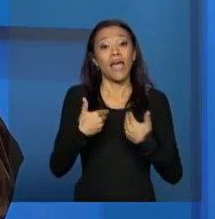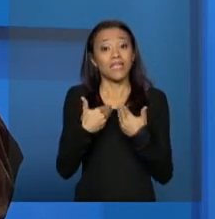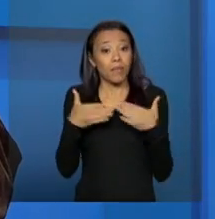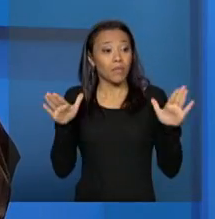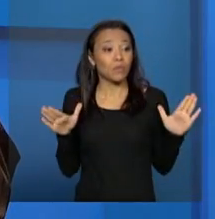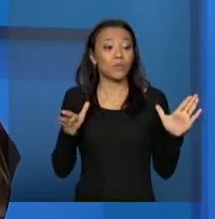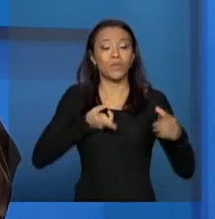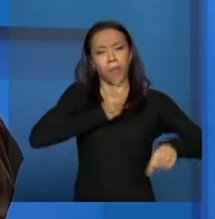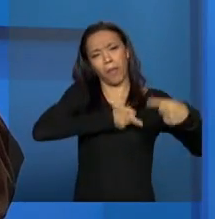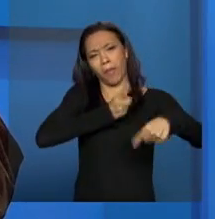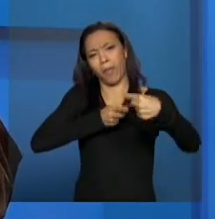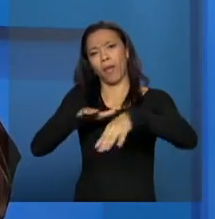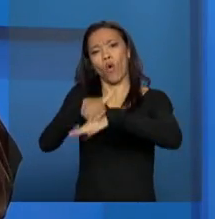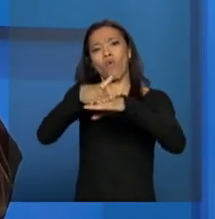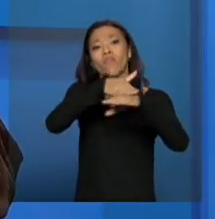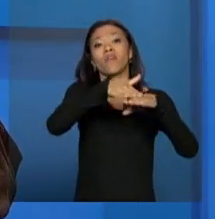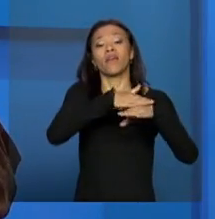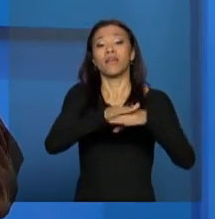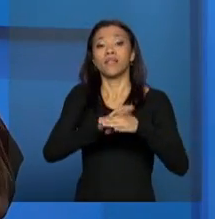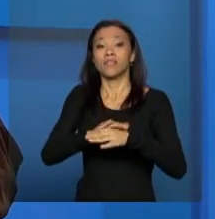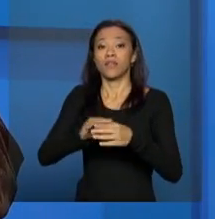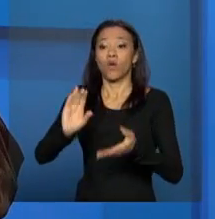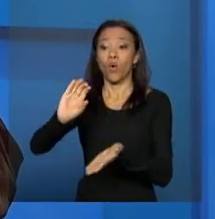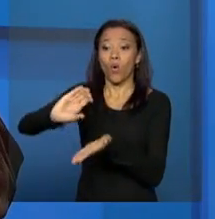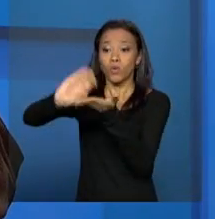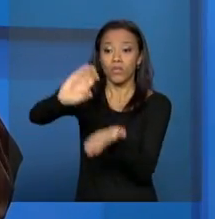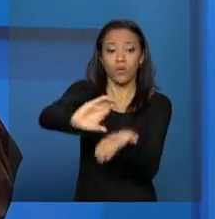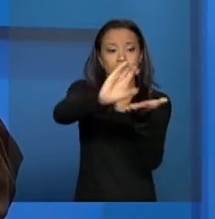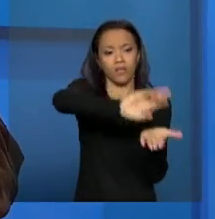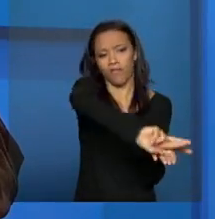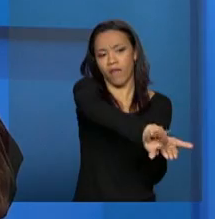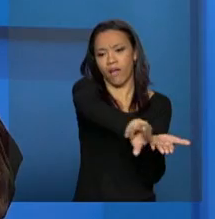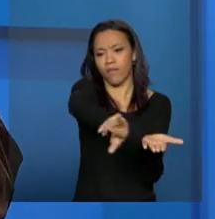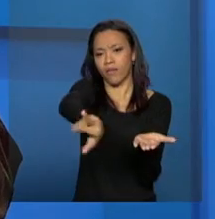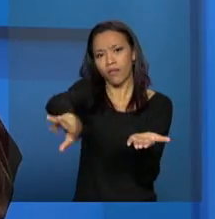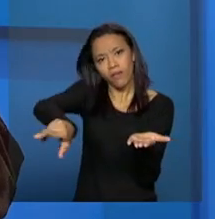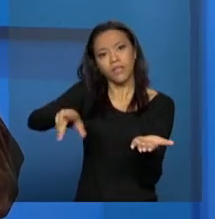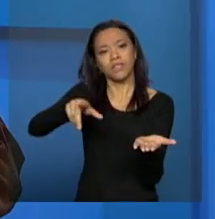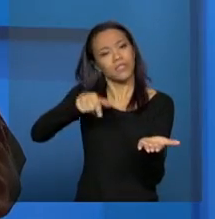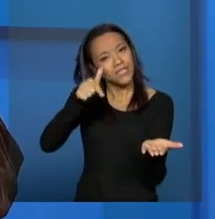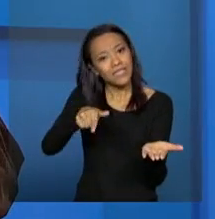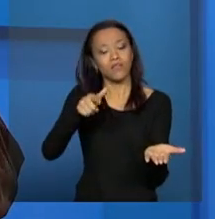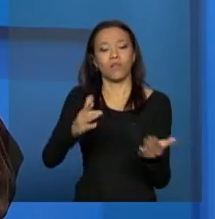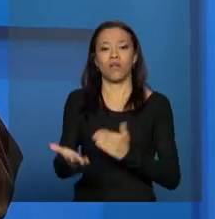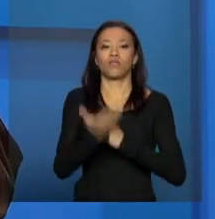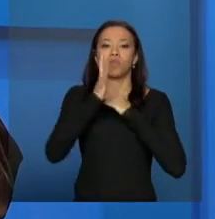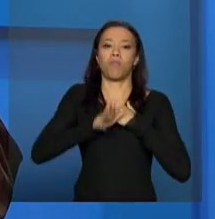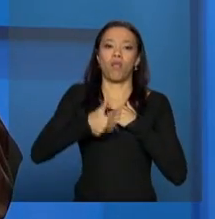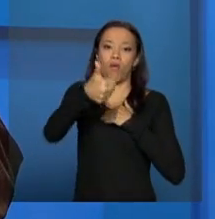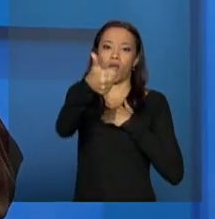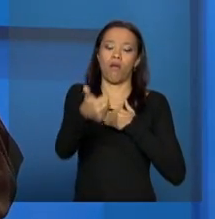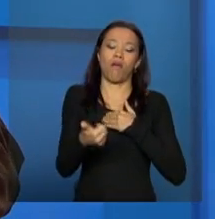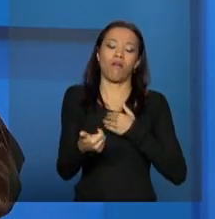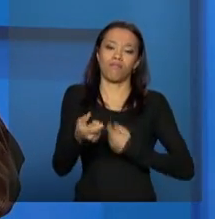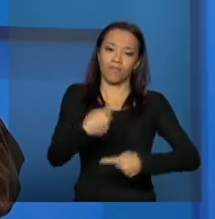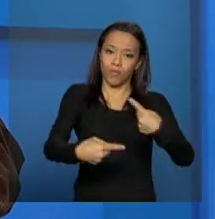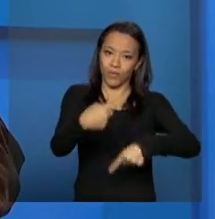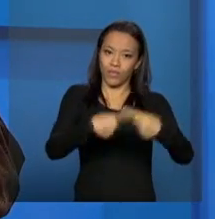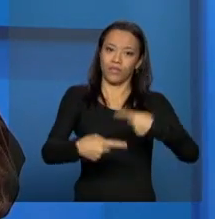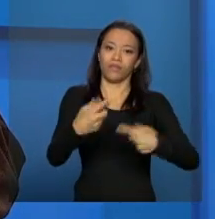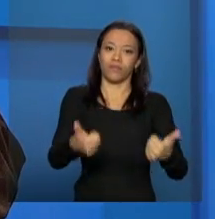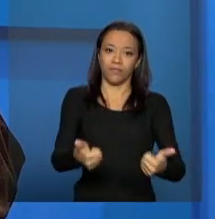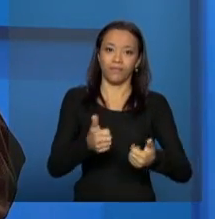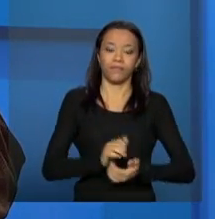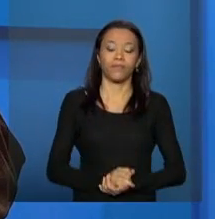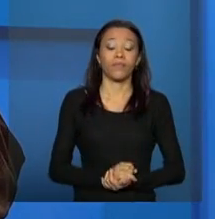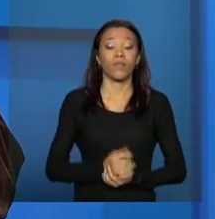conselhos, possa existir e que a gente possa estar melhorando a nossa relação e que, de fato, sejamos mais parceiros e mais próximos nessa execução da política.